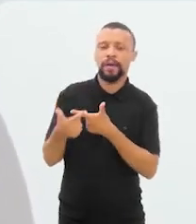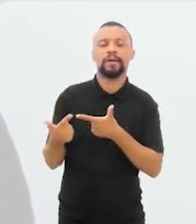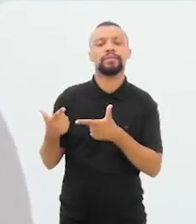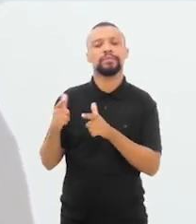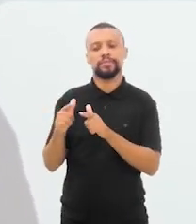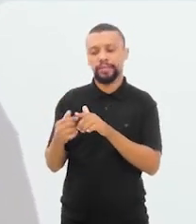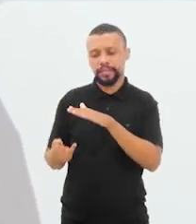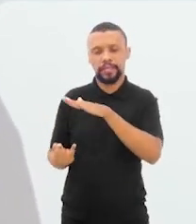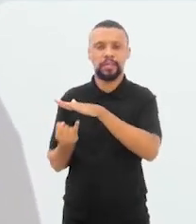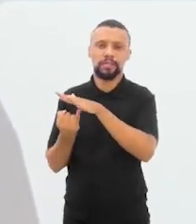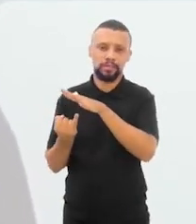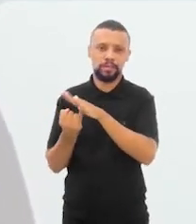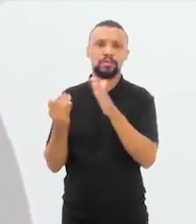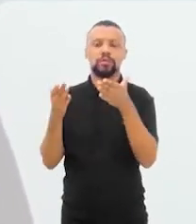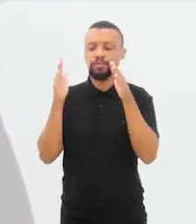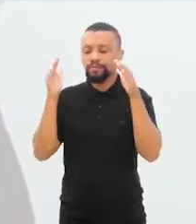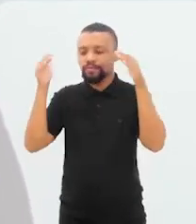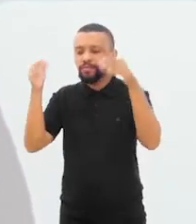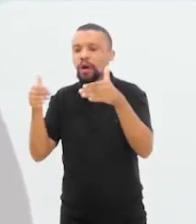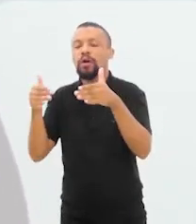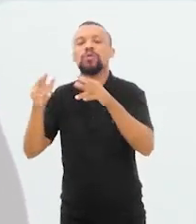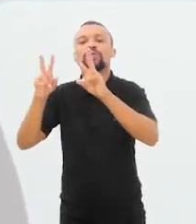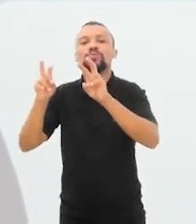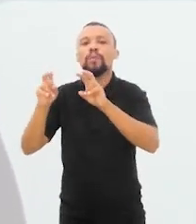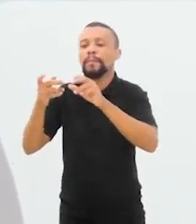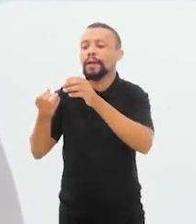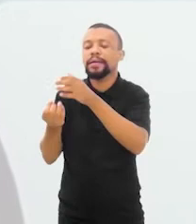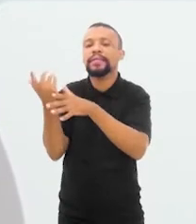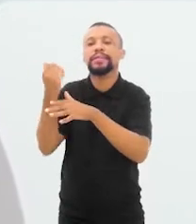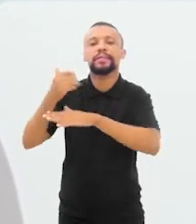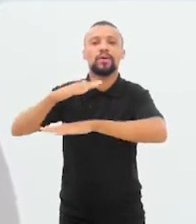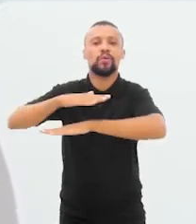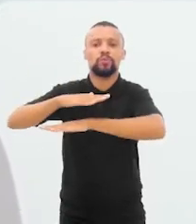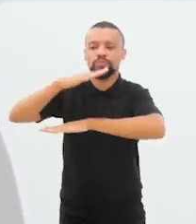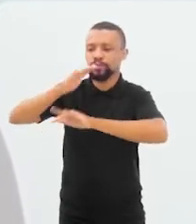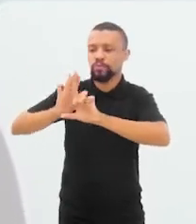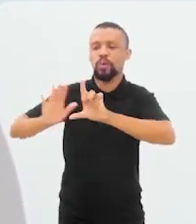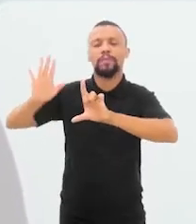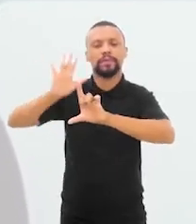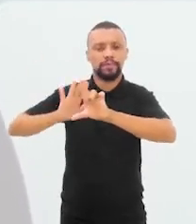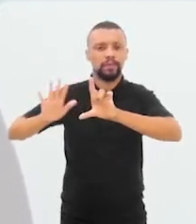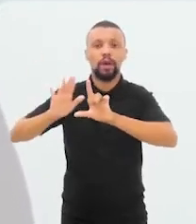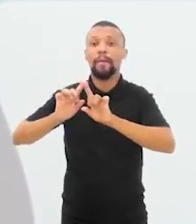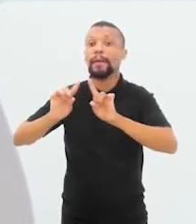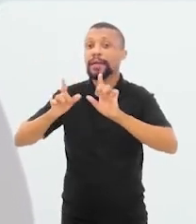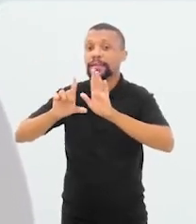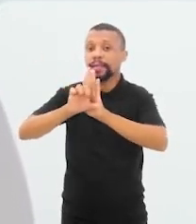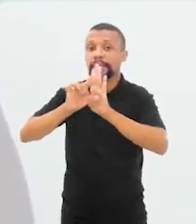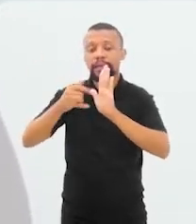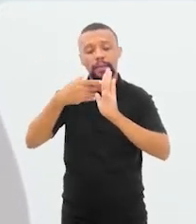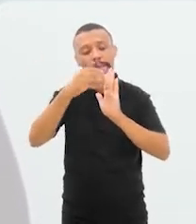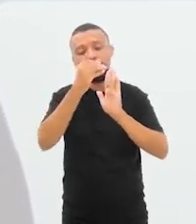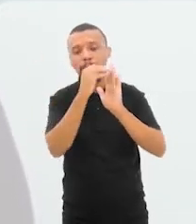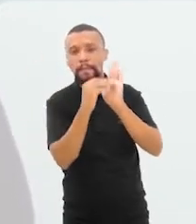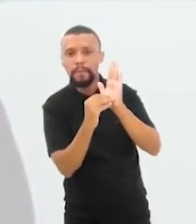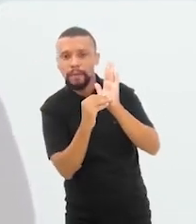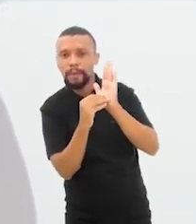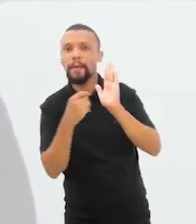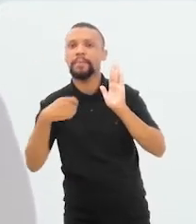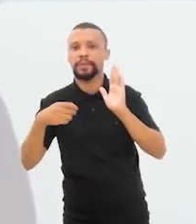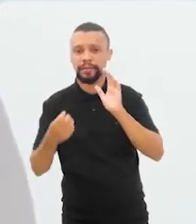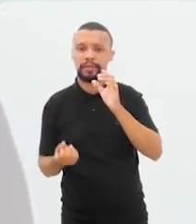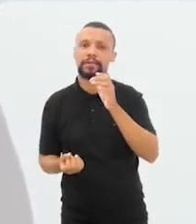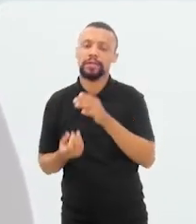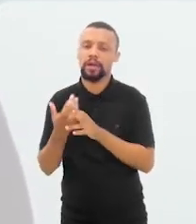dessas instituições que hoje estão se debruçando sobre a construção do observatório. Mas, dentro dessa lei, você tem a